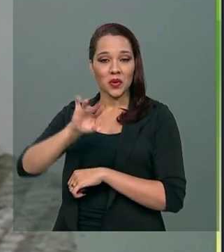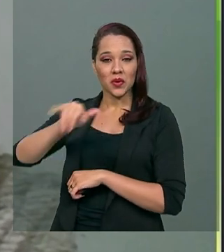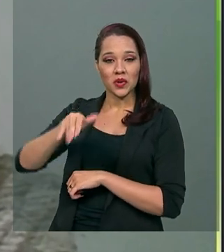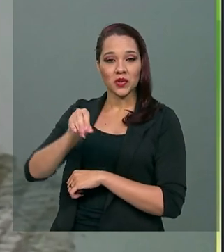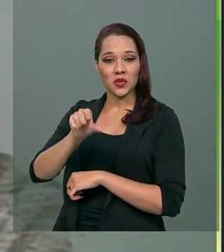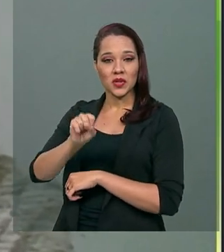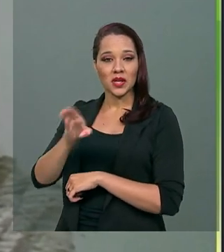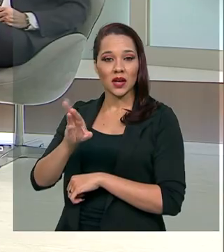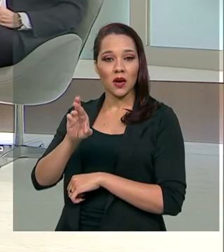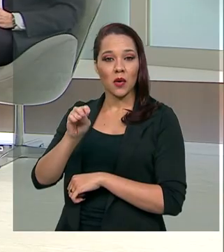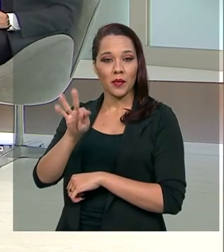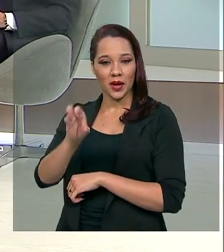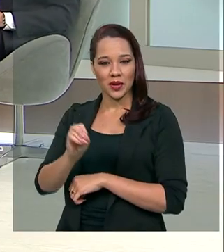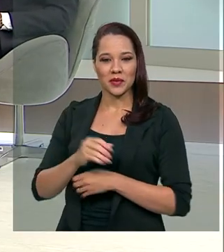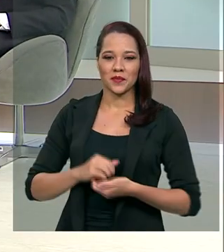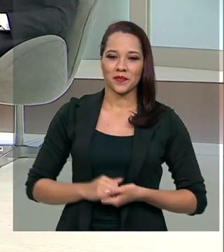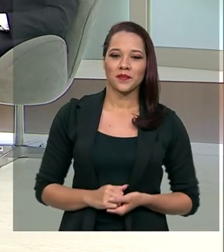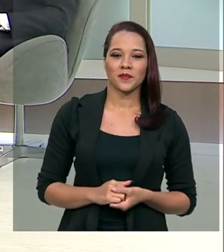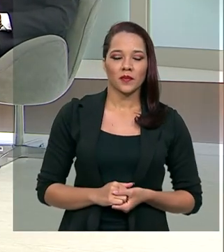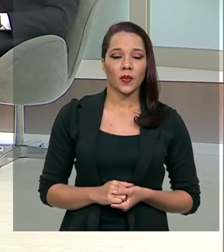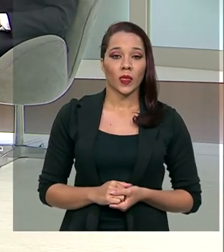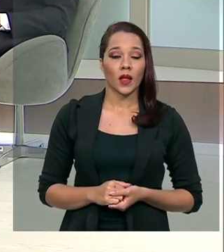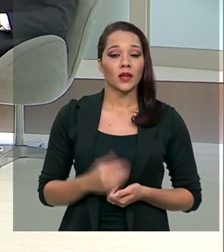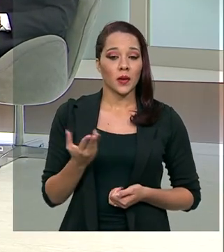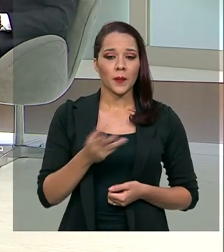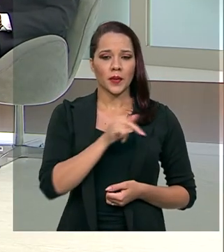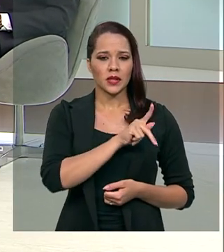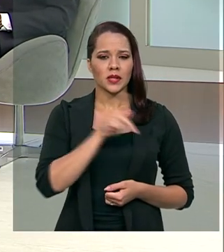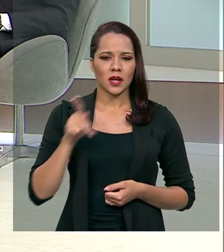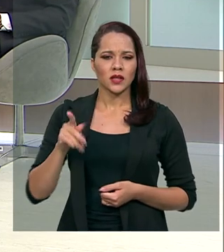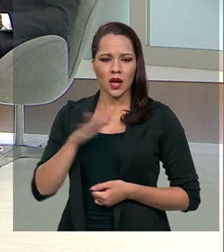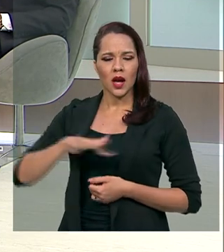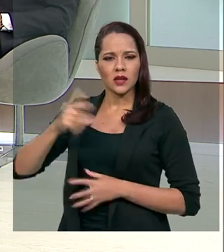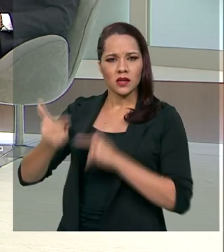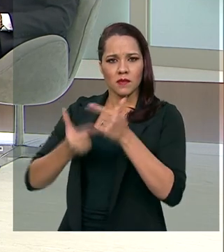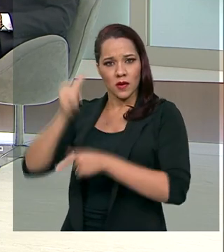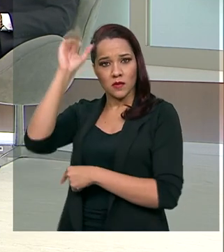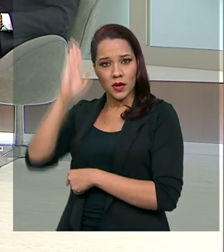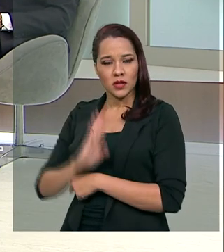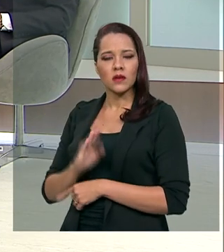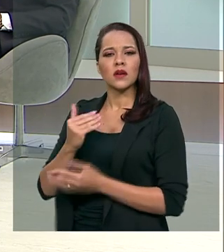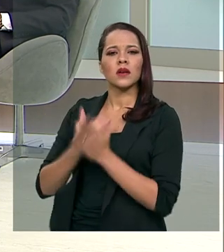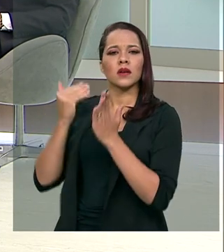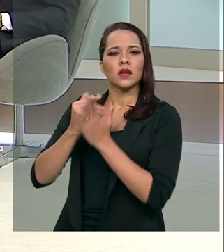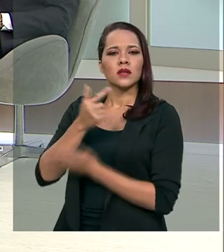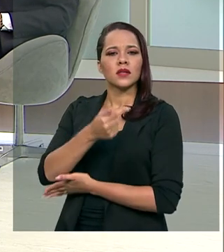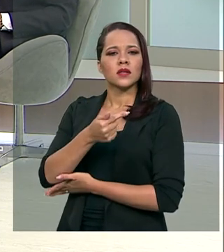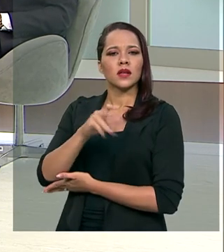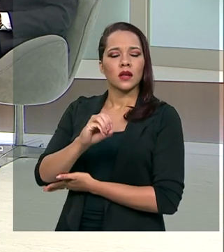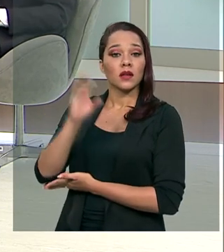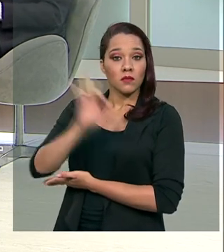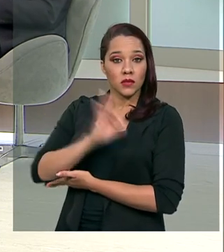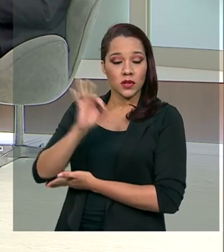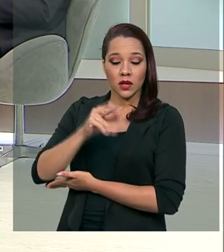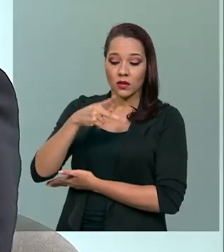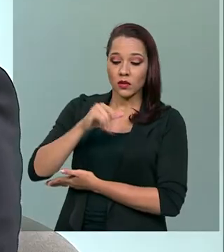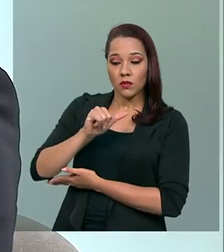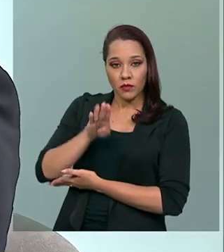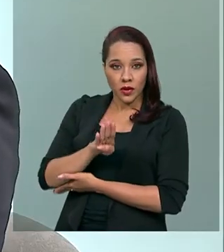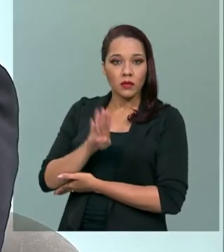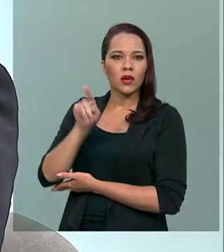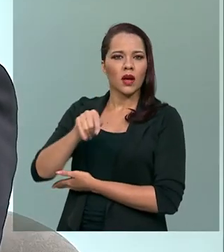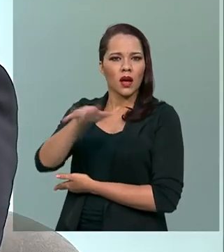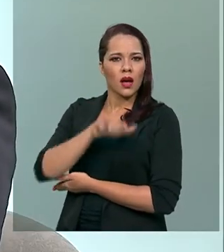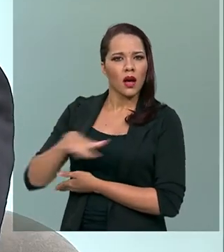Também é um grande privilégio. Presidente, o setor de serviços no Brasil, ele representa mais de 70% do PIB, é um